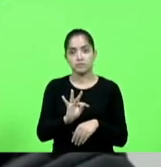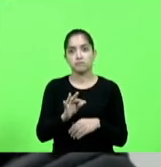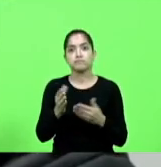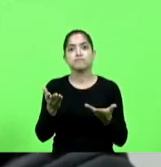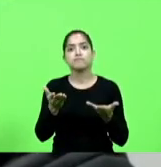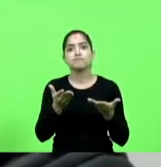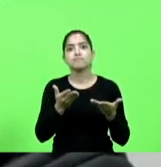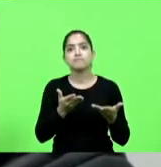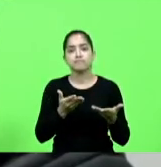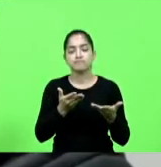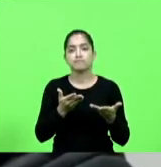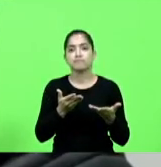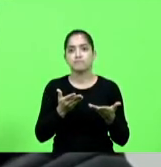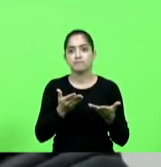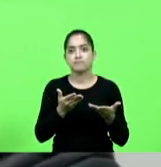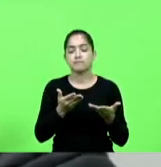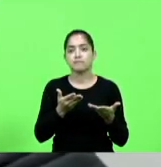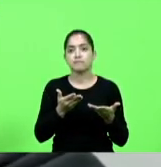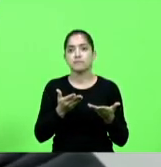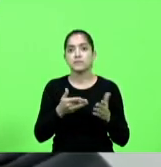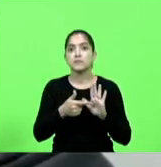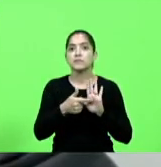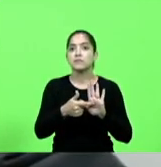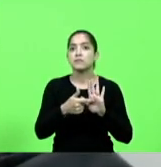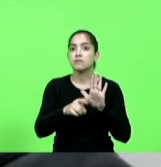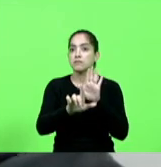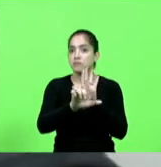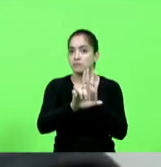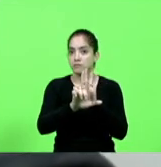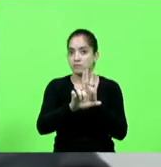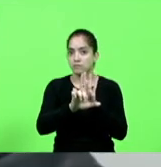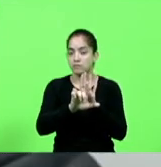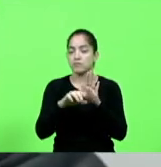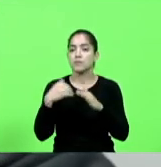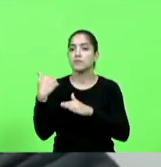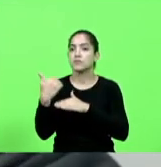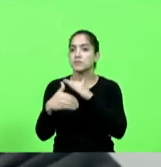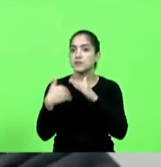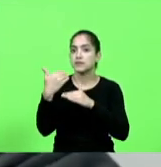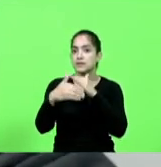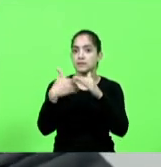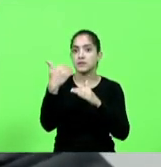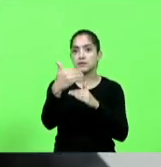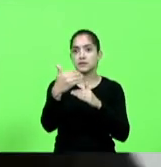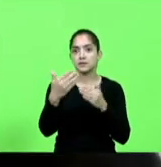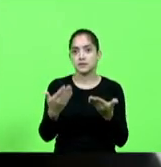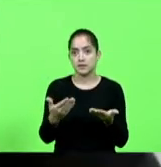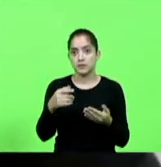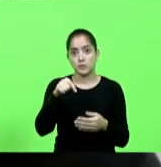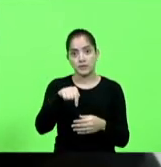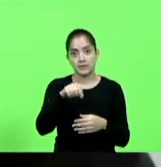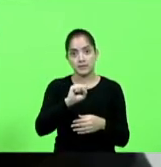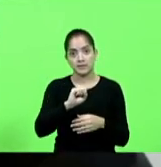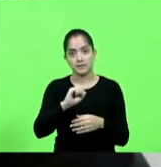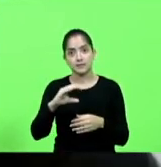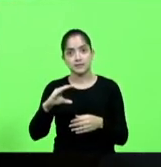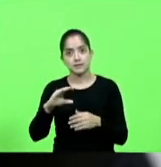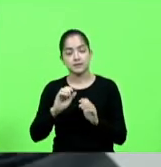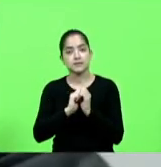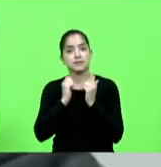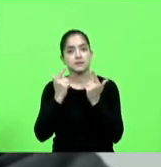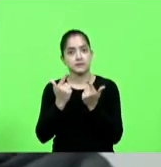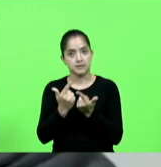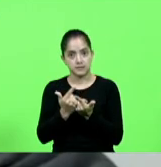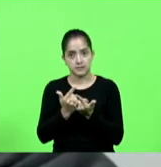presente uma lei que está tramitando aqui na casa na